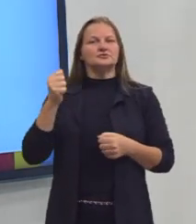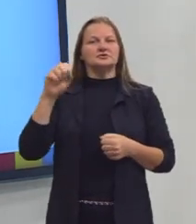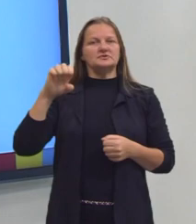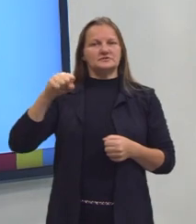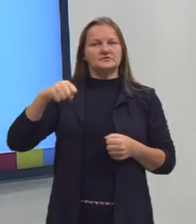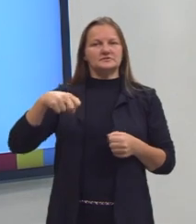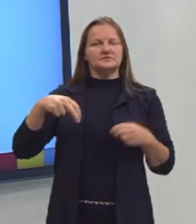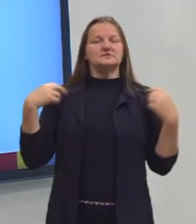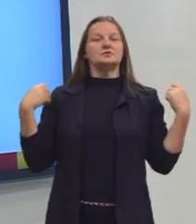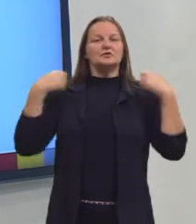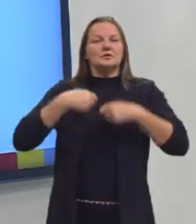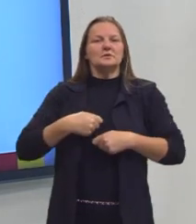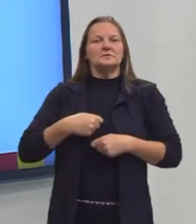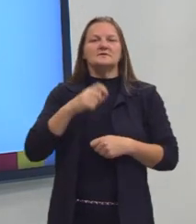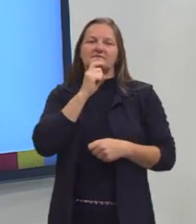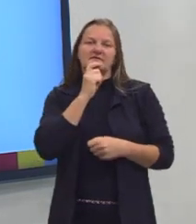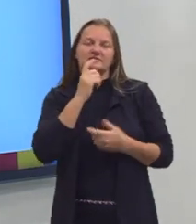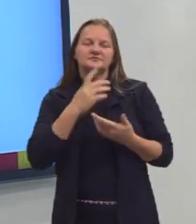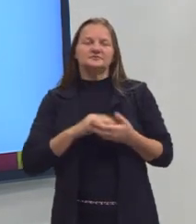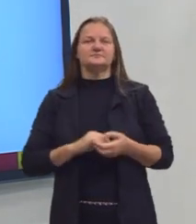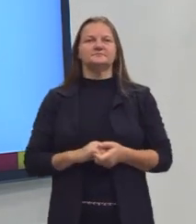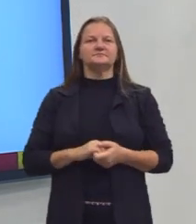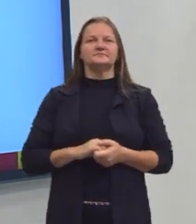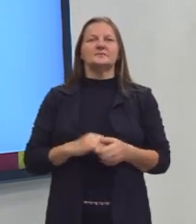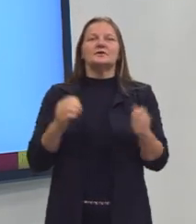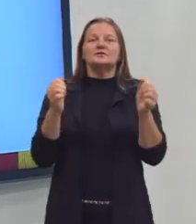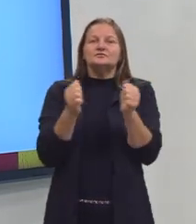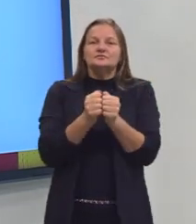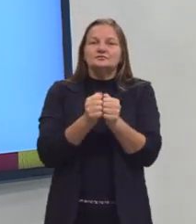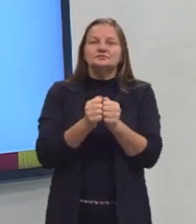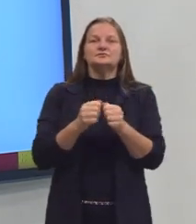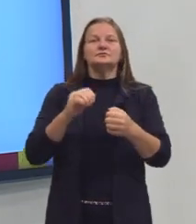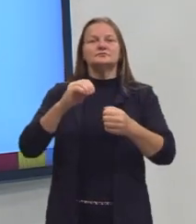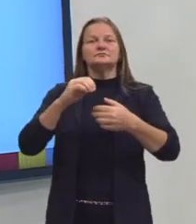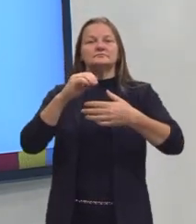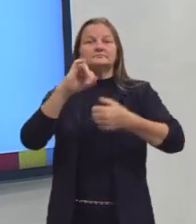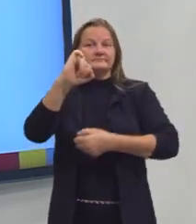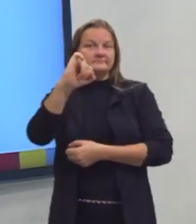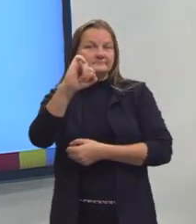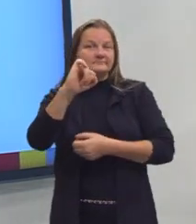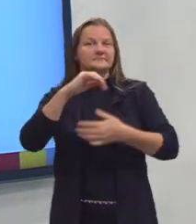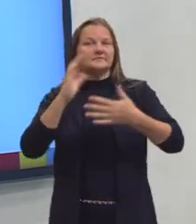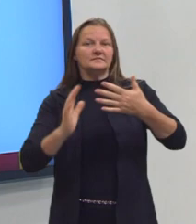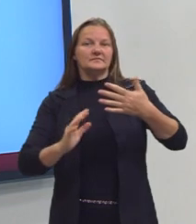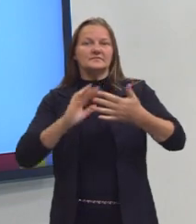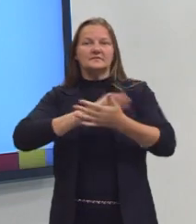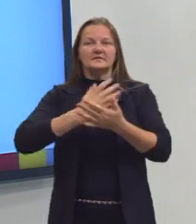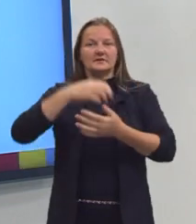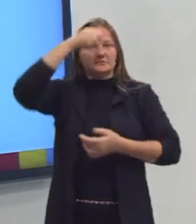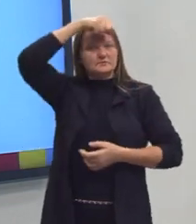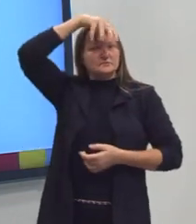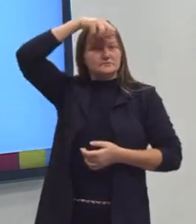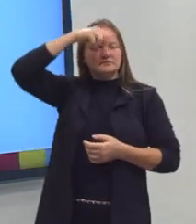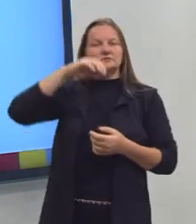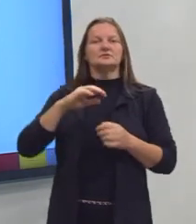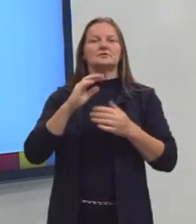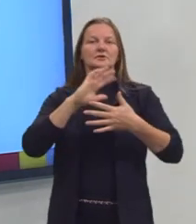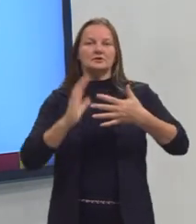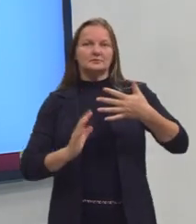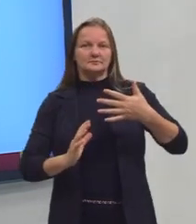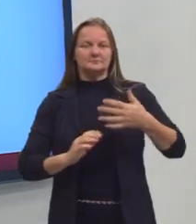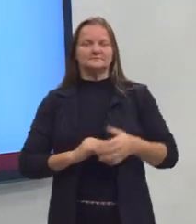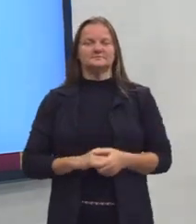tem uma camisa verde e comigo também estão aqui a Lucimeia e a Suzana, as intérpretes de